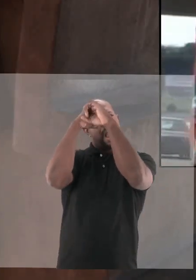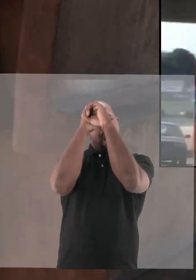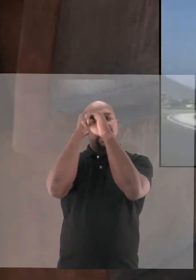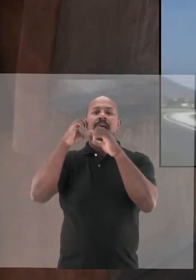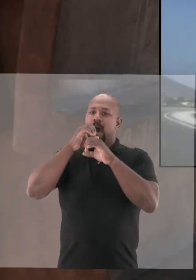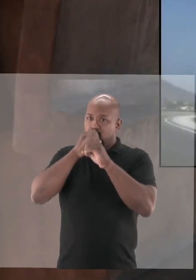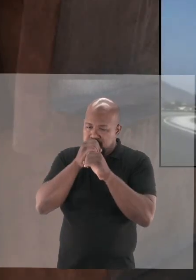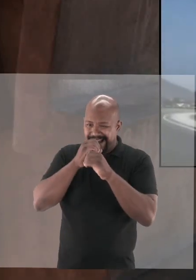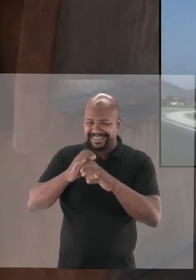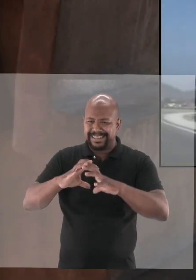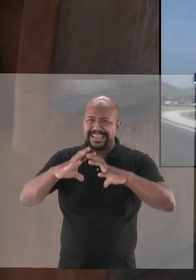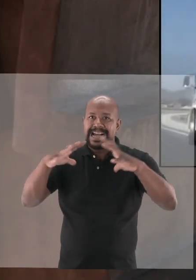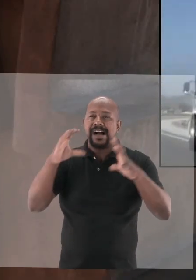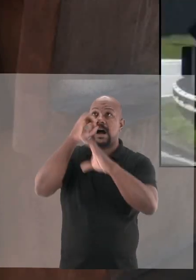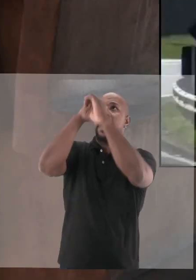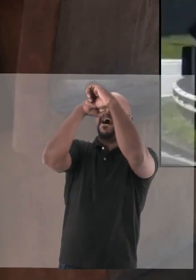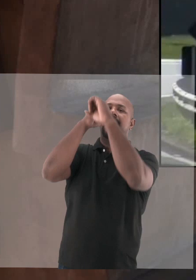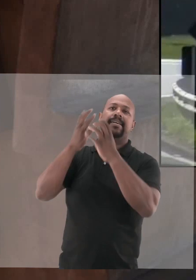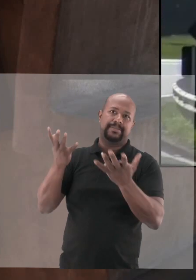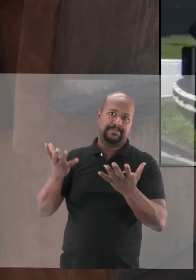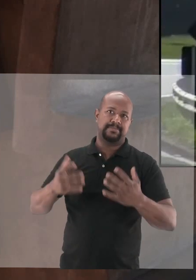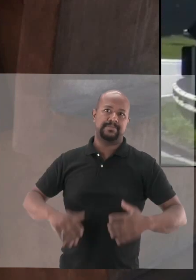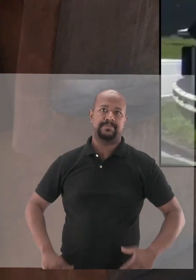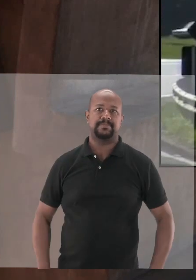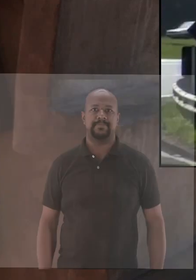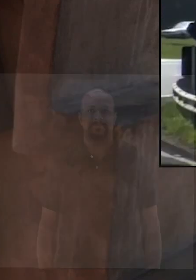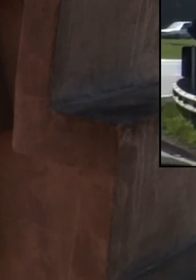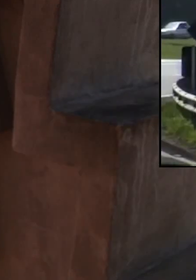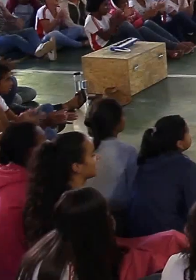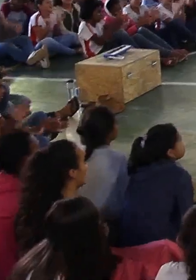que muitas vezes atinge um público fabuloso.